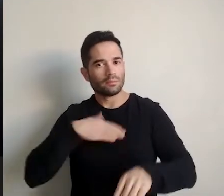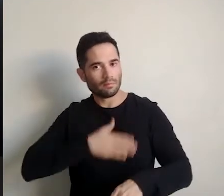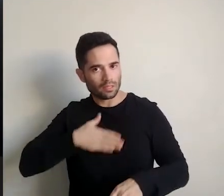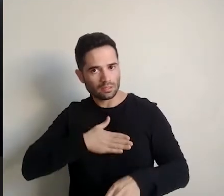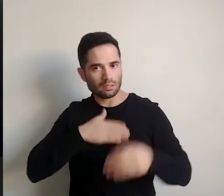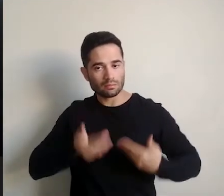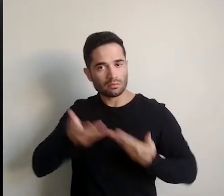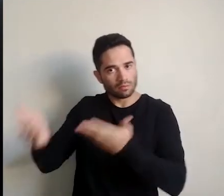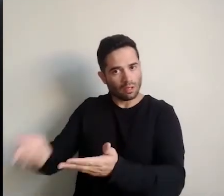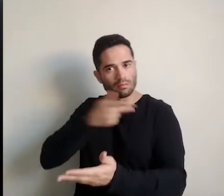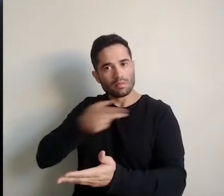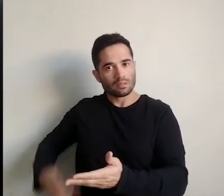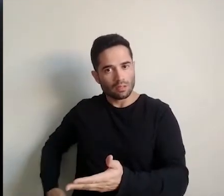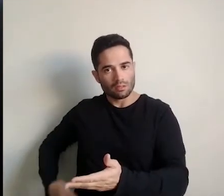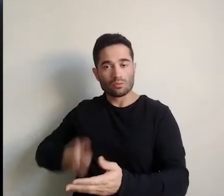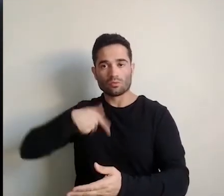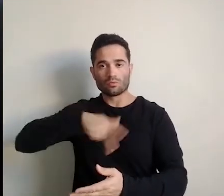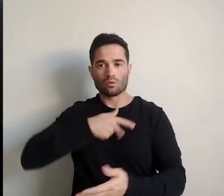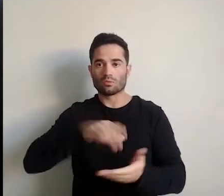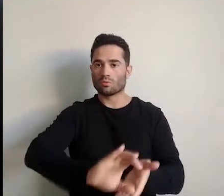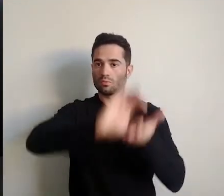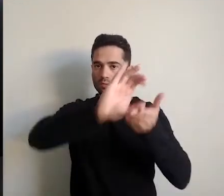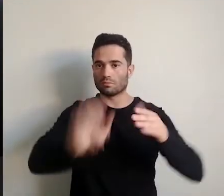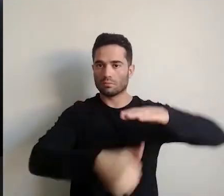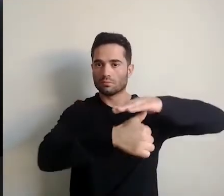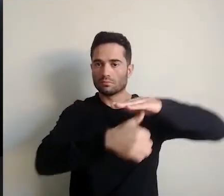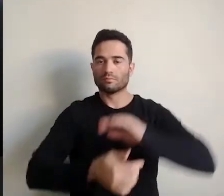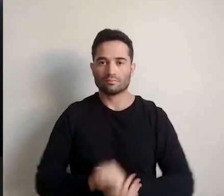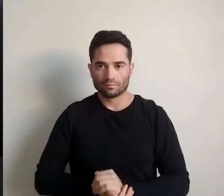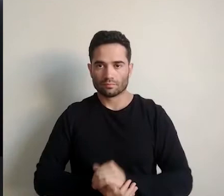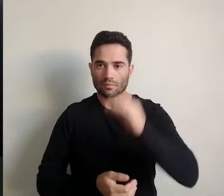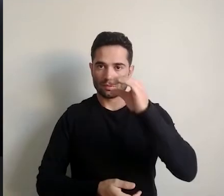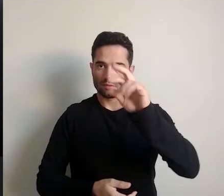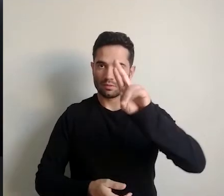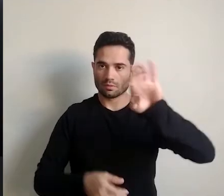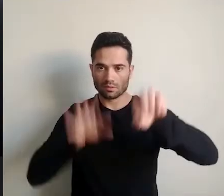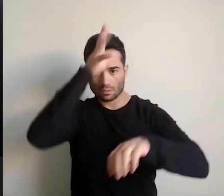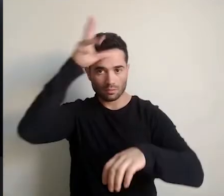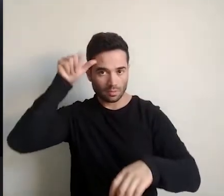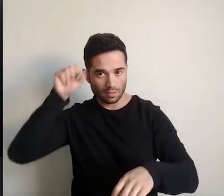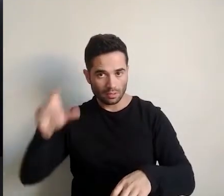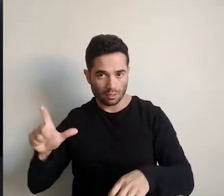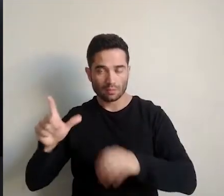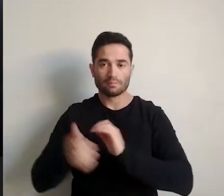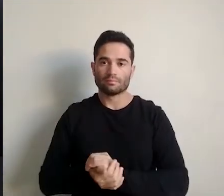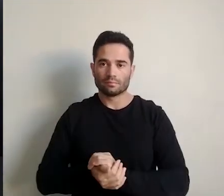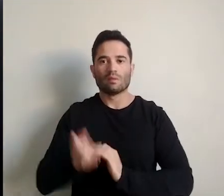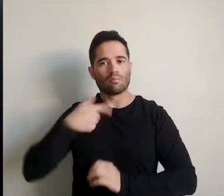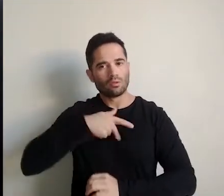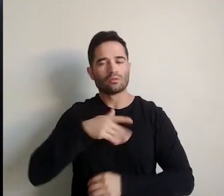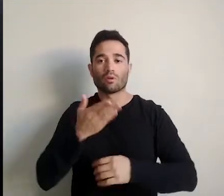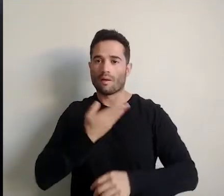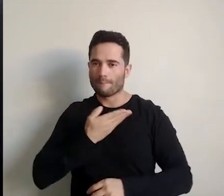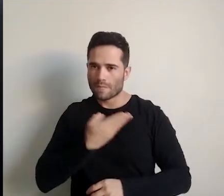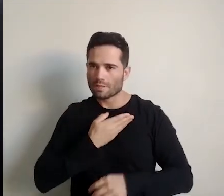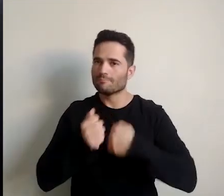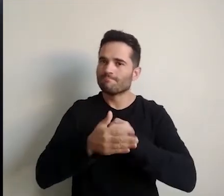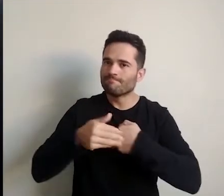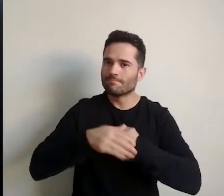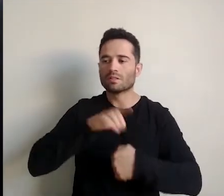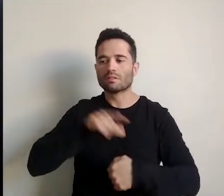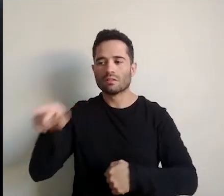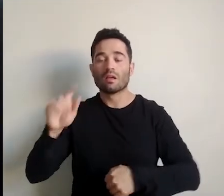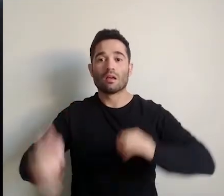transmitir o cargo de presidente do nosso Conselho de Reitores, o CRI-MS, para o nosso querido e amigo reitor da